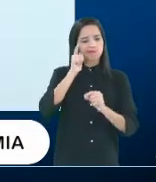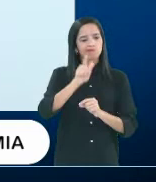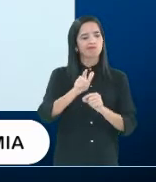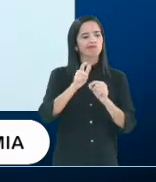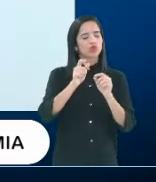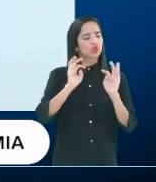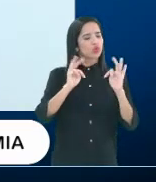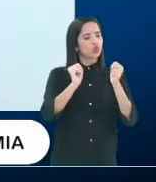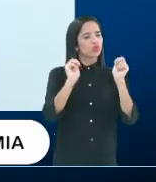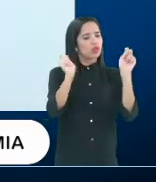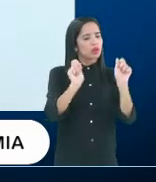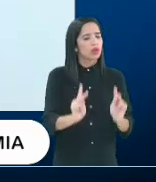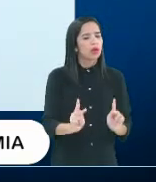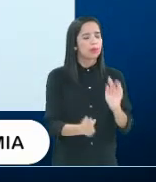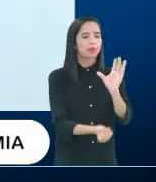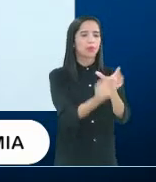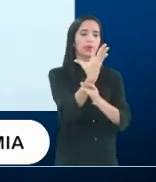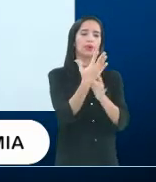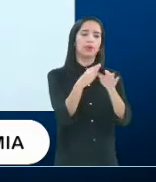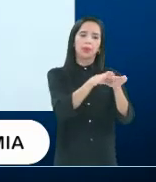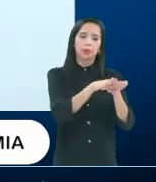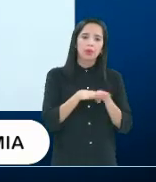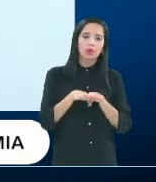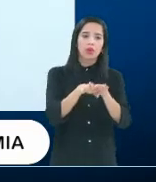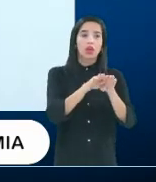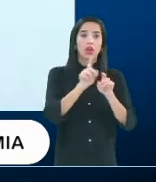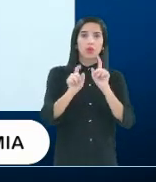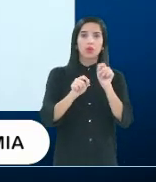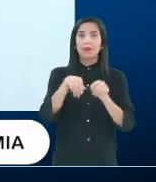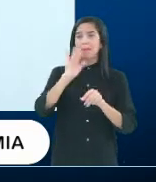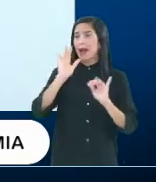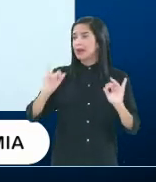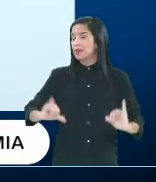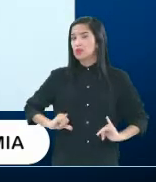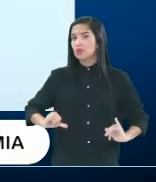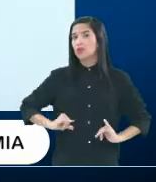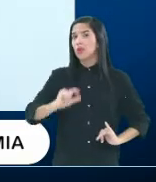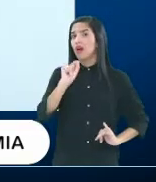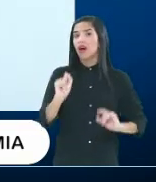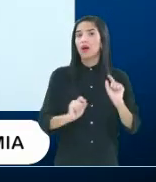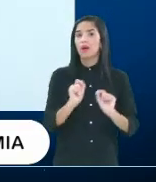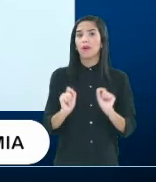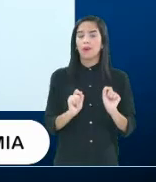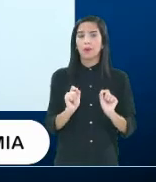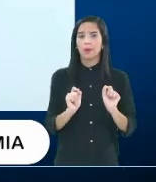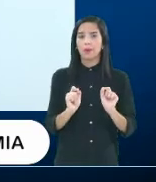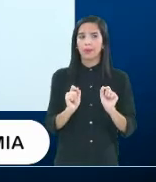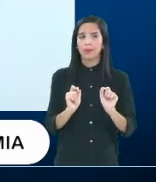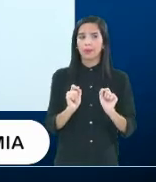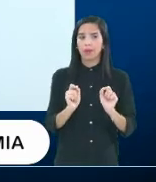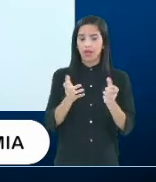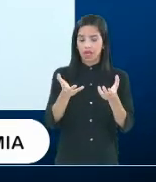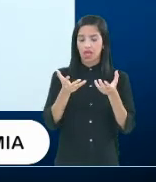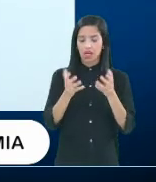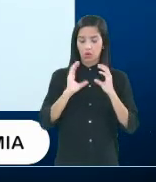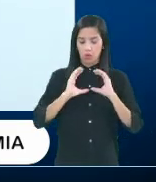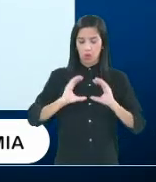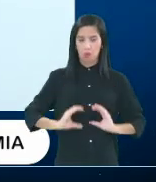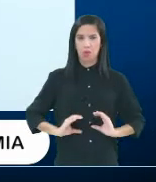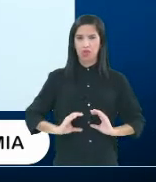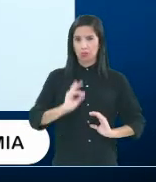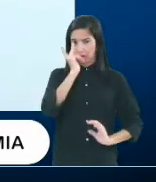Então, o que pode trazer mais sofrimento é você manter um comportamento